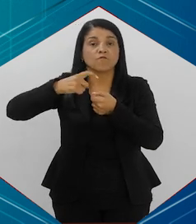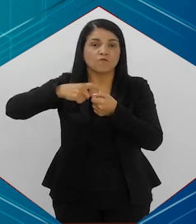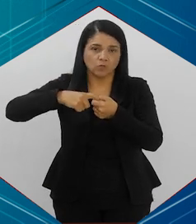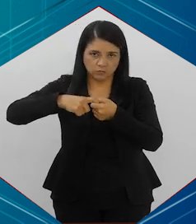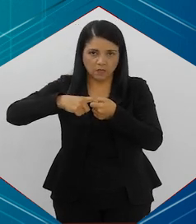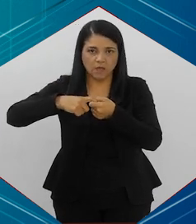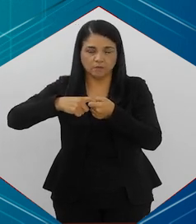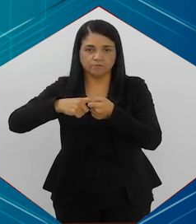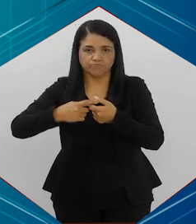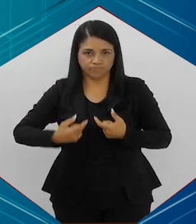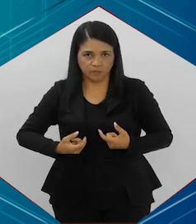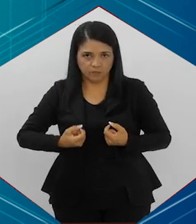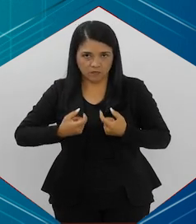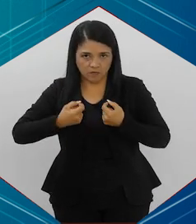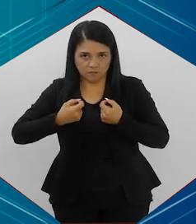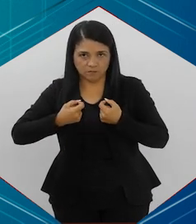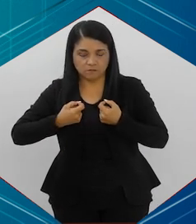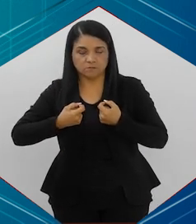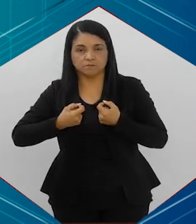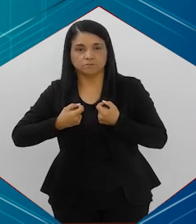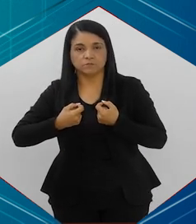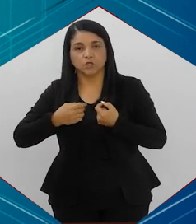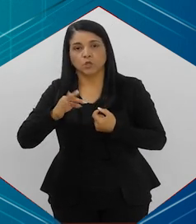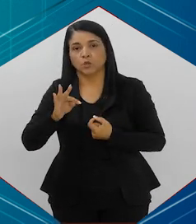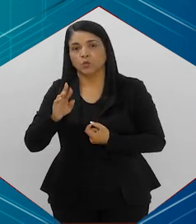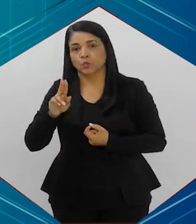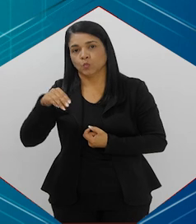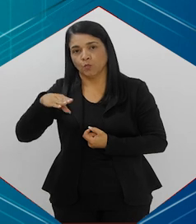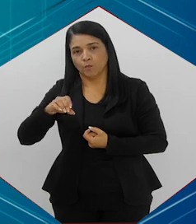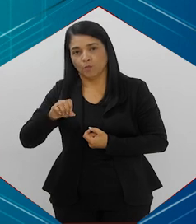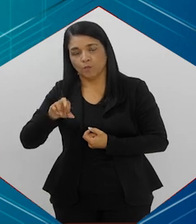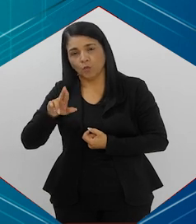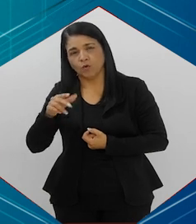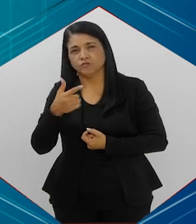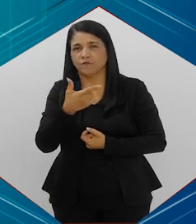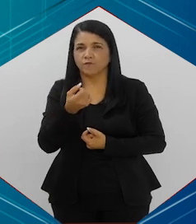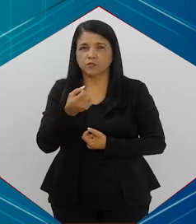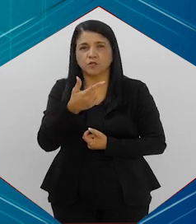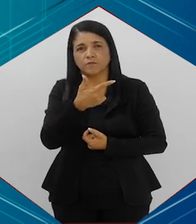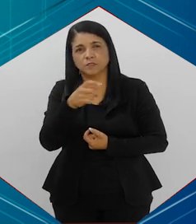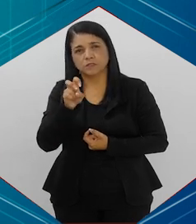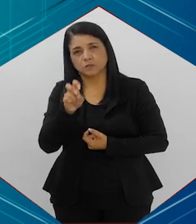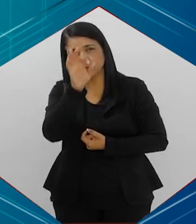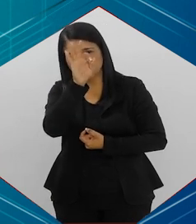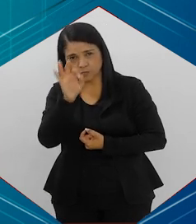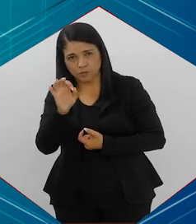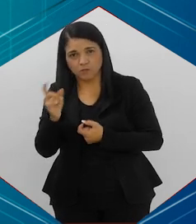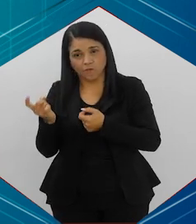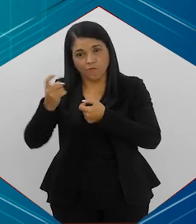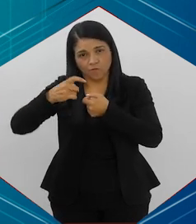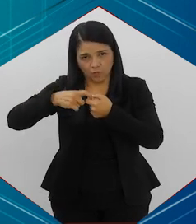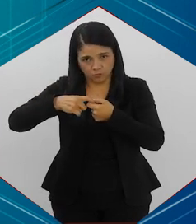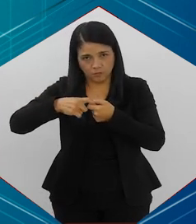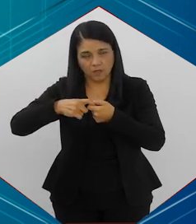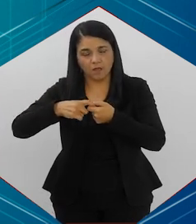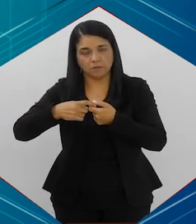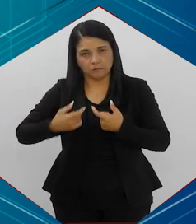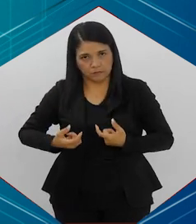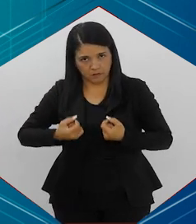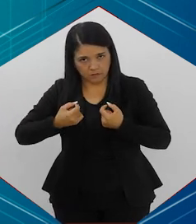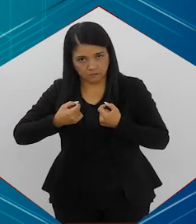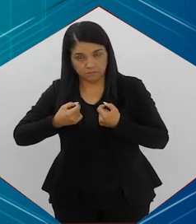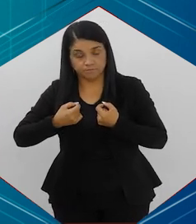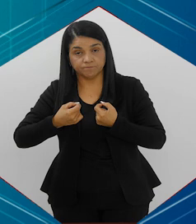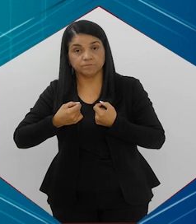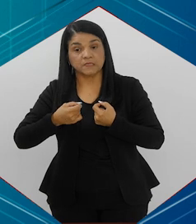grande de ter uma recidiva do tumor, em torno de 20% a 25% desses pacientes vão ter uma recidiva.